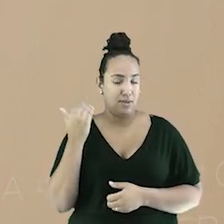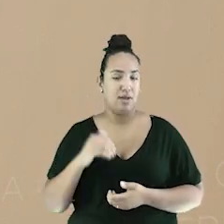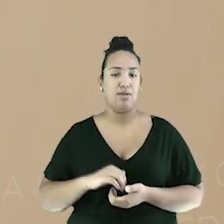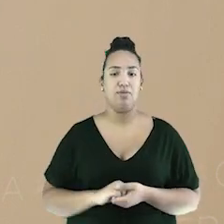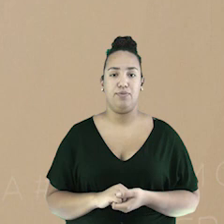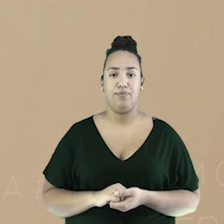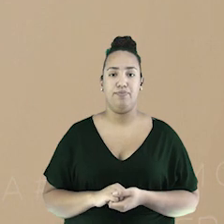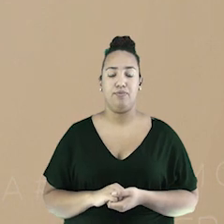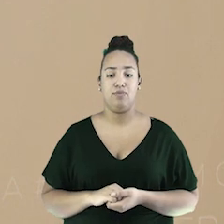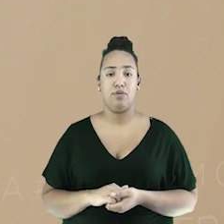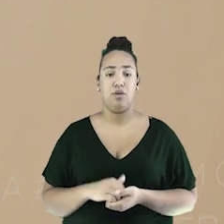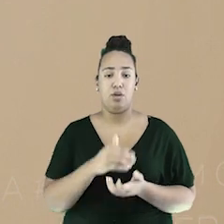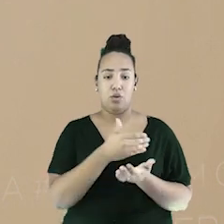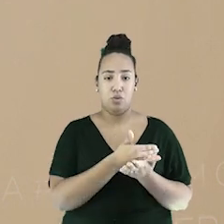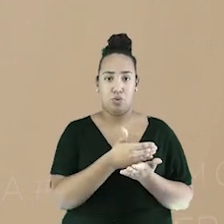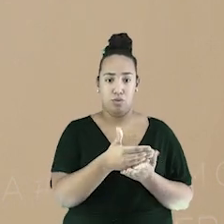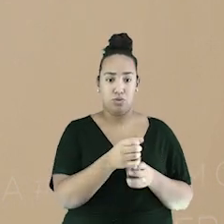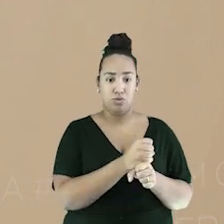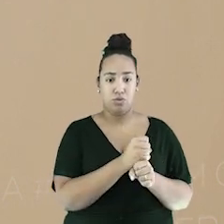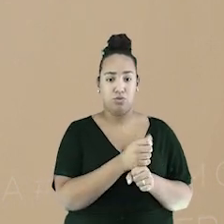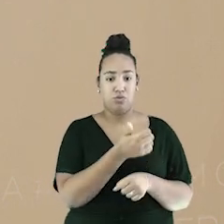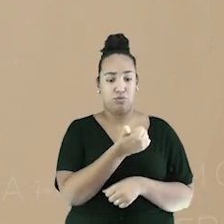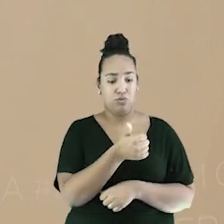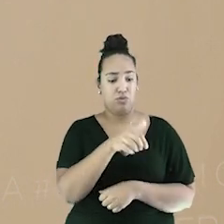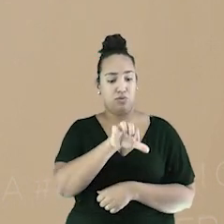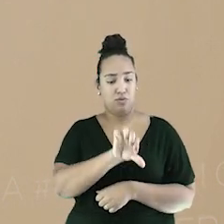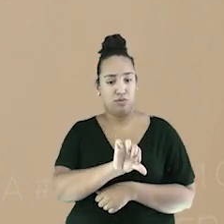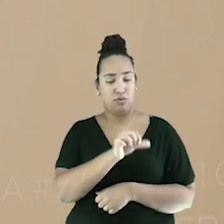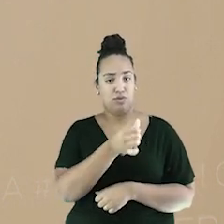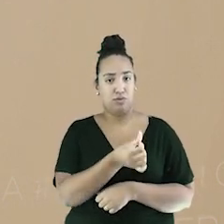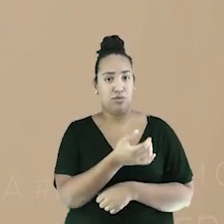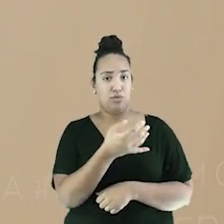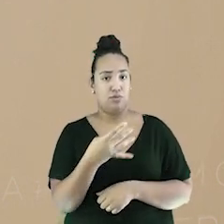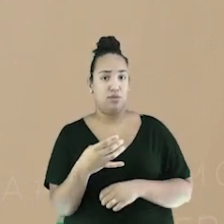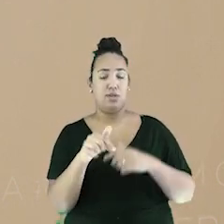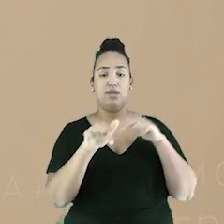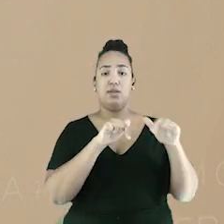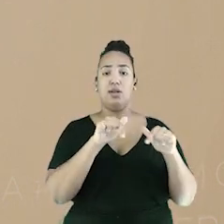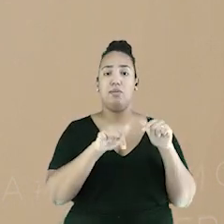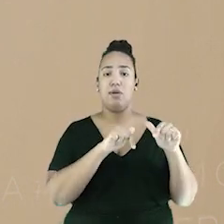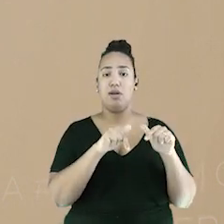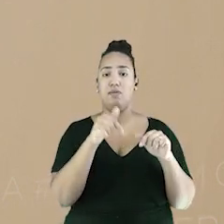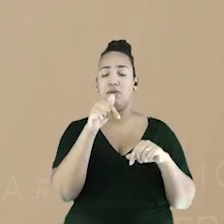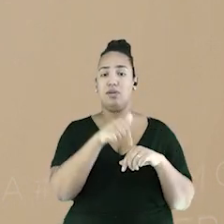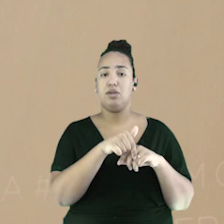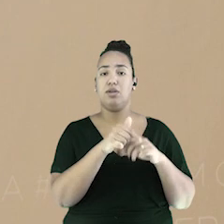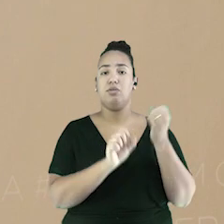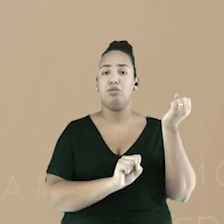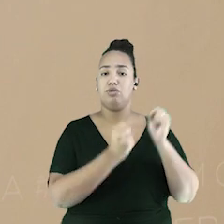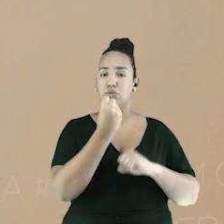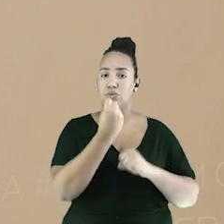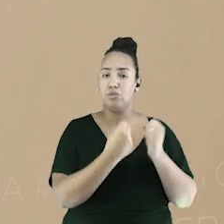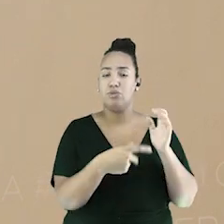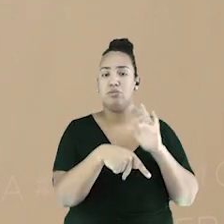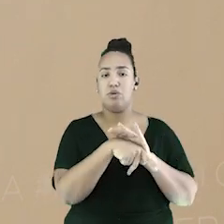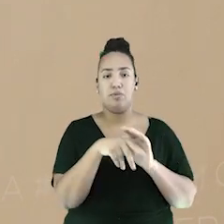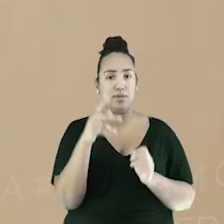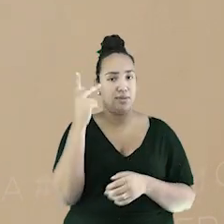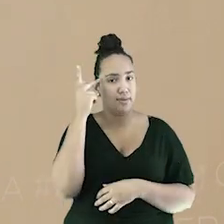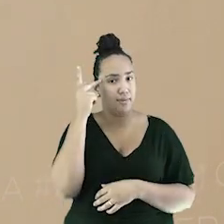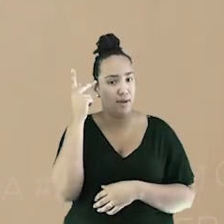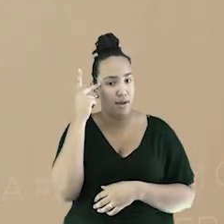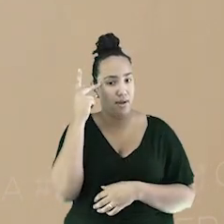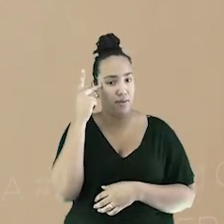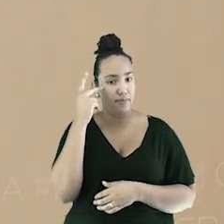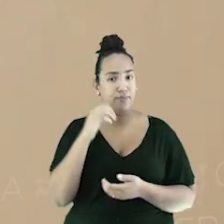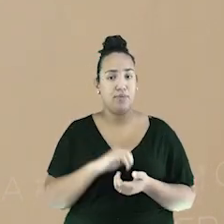em 1964, quando trabalhava na Metalúrgica Independência em São Bernardo do Campo, onde